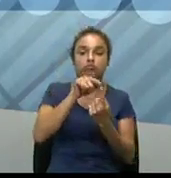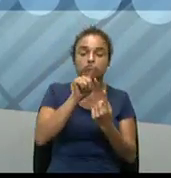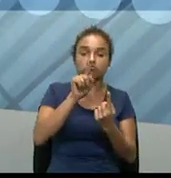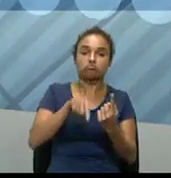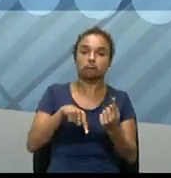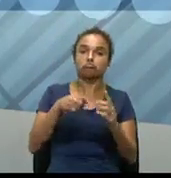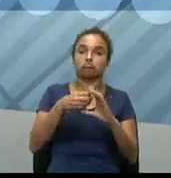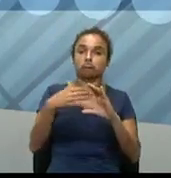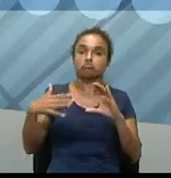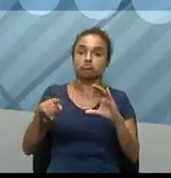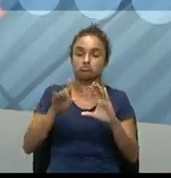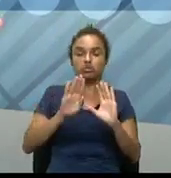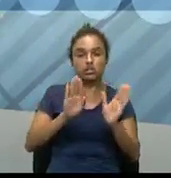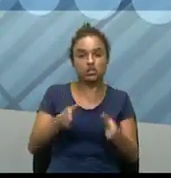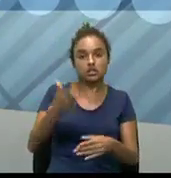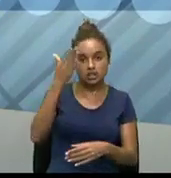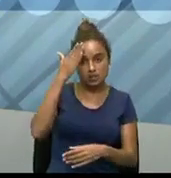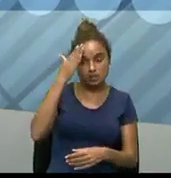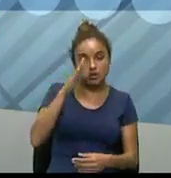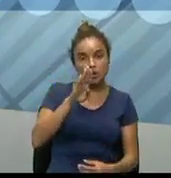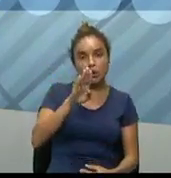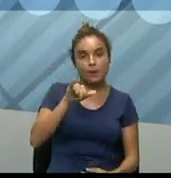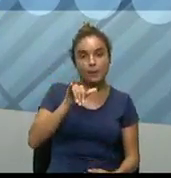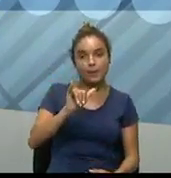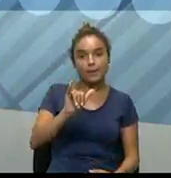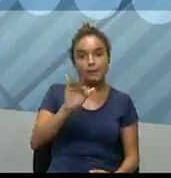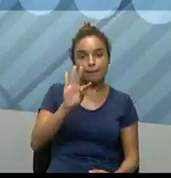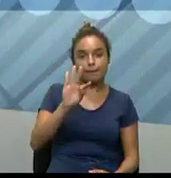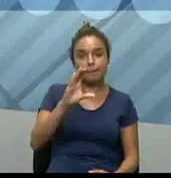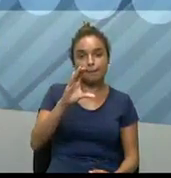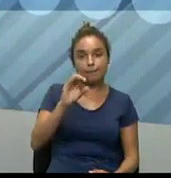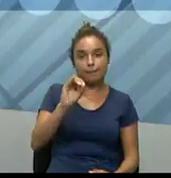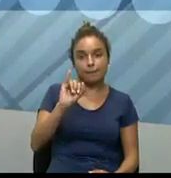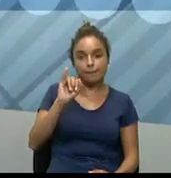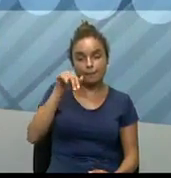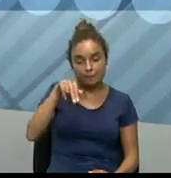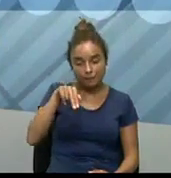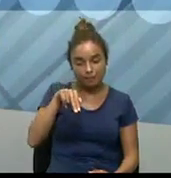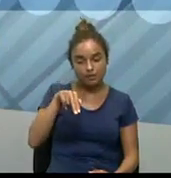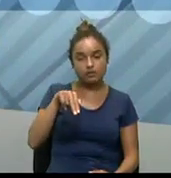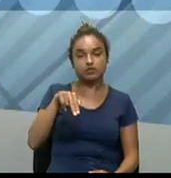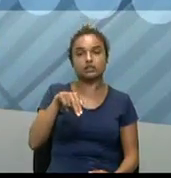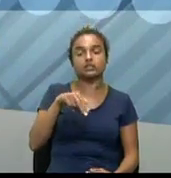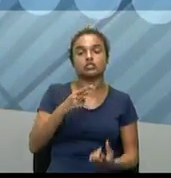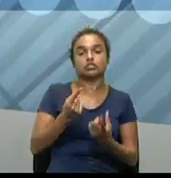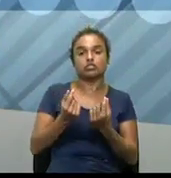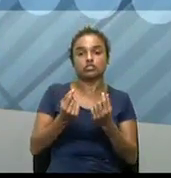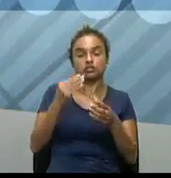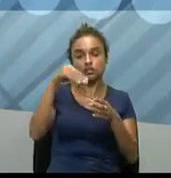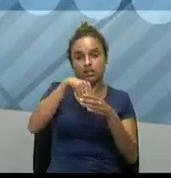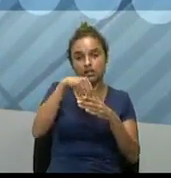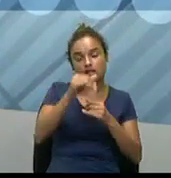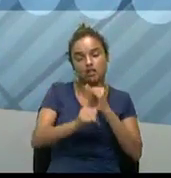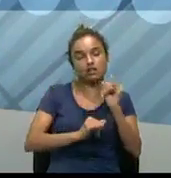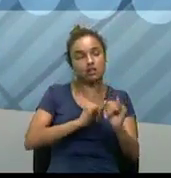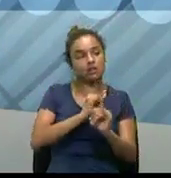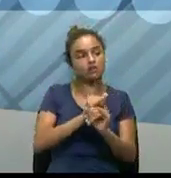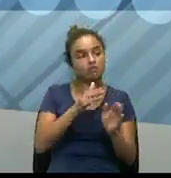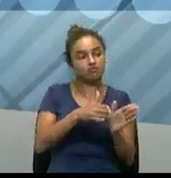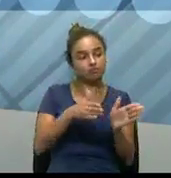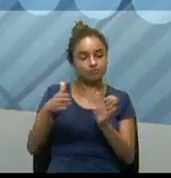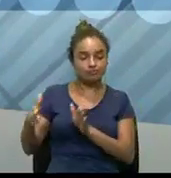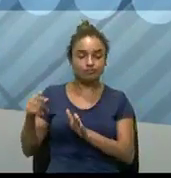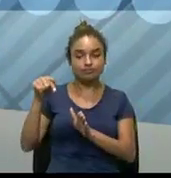No segundo momento, a gente falou, discutiu tantas vantagens e também das desvantagens, né? Então,